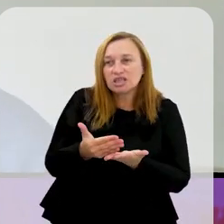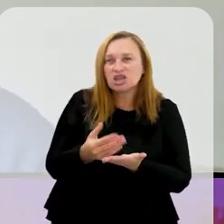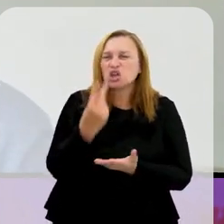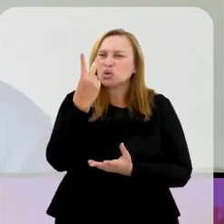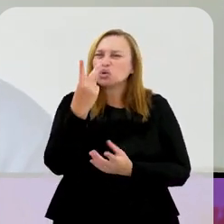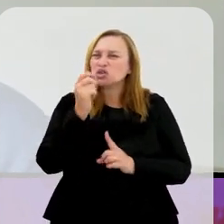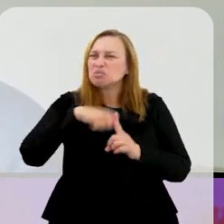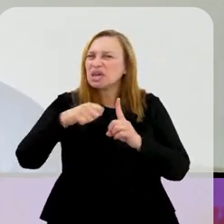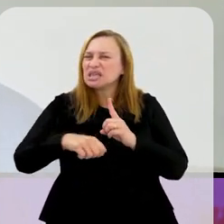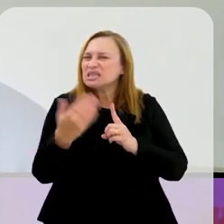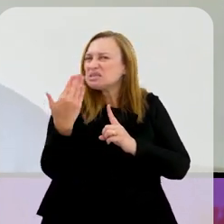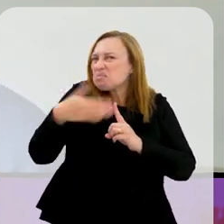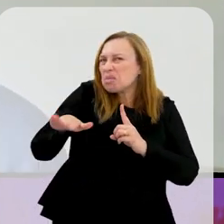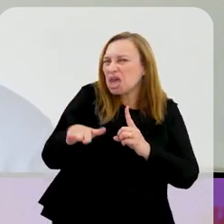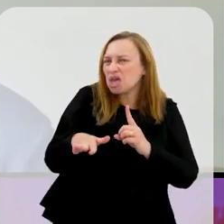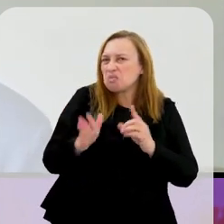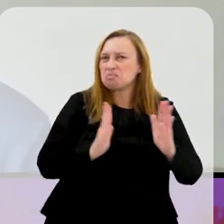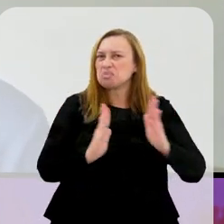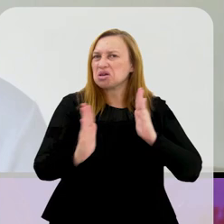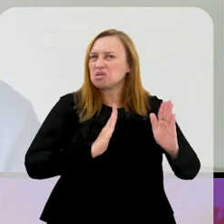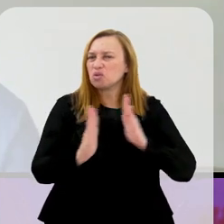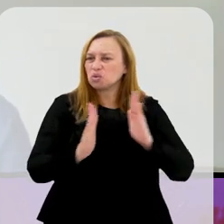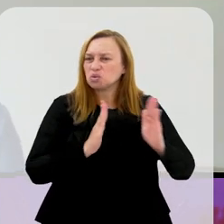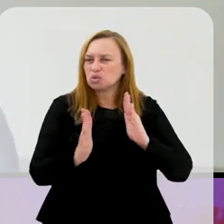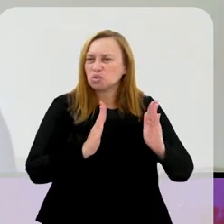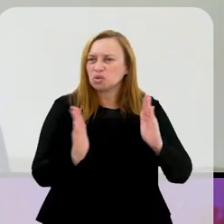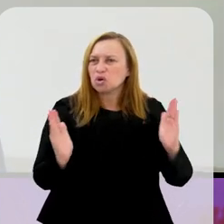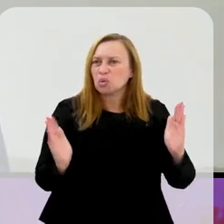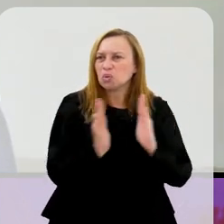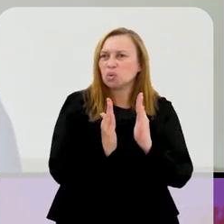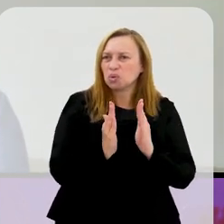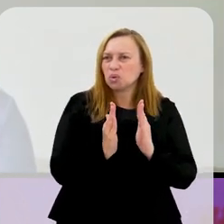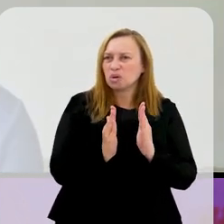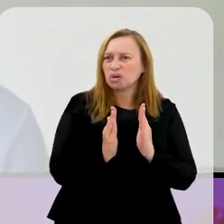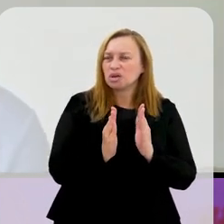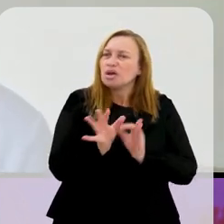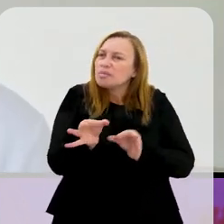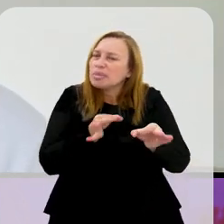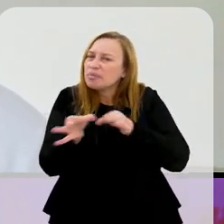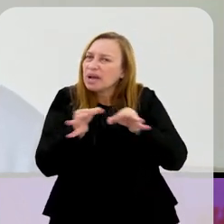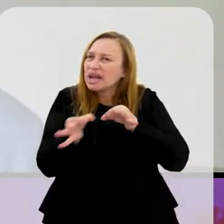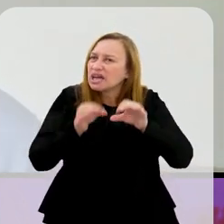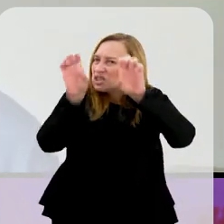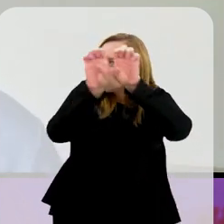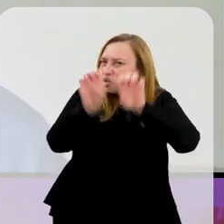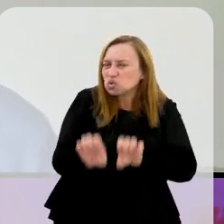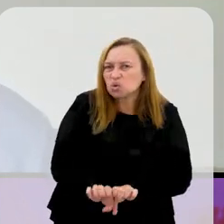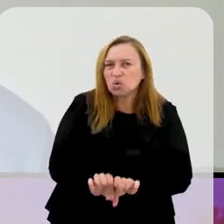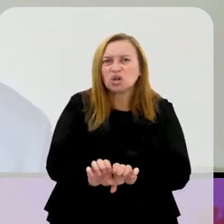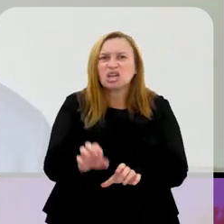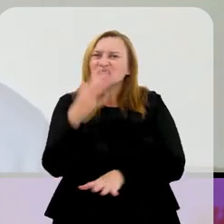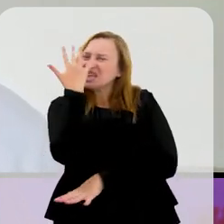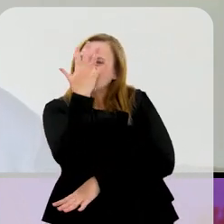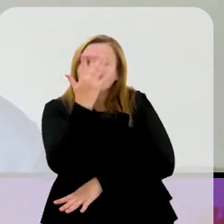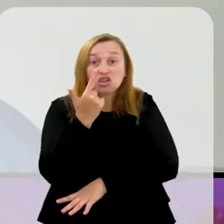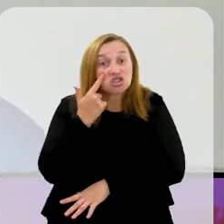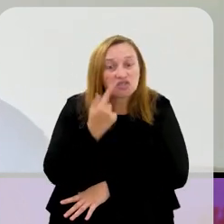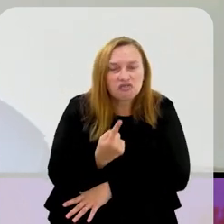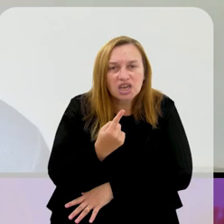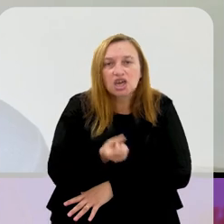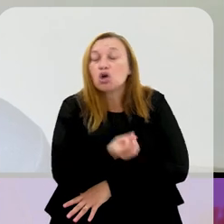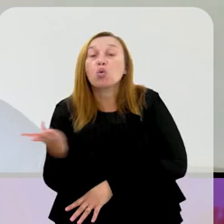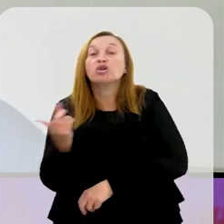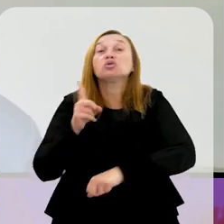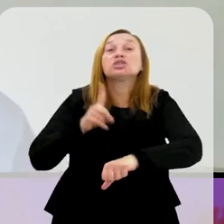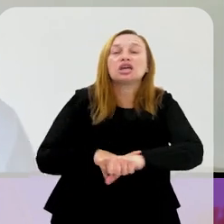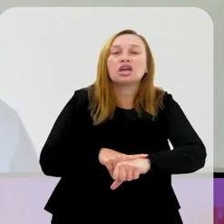campeonato. O campeonato dura dois meses e meio, é um prazo curto. Se você consegue montar essa mega estrutura de carnaval que a gente